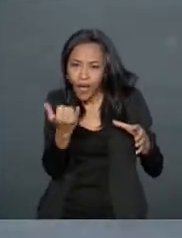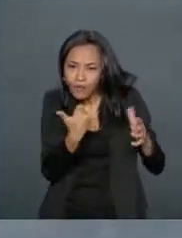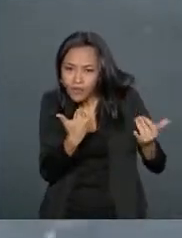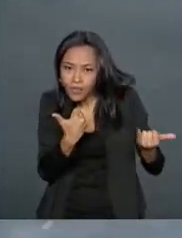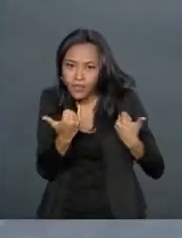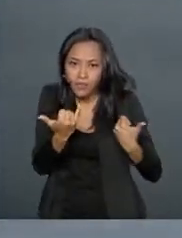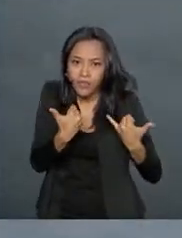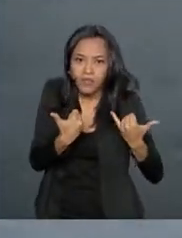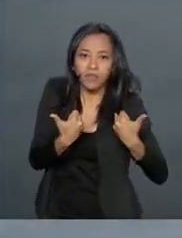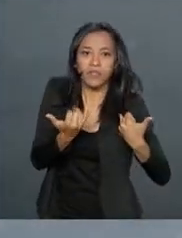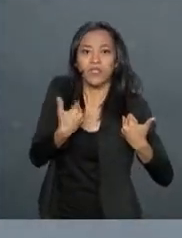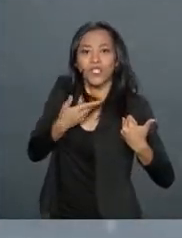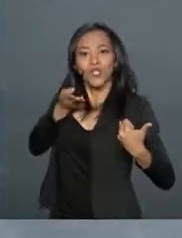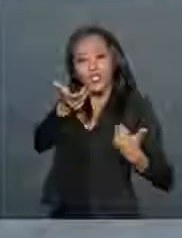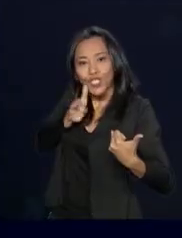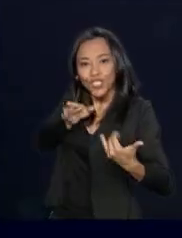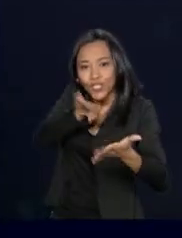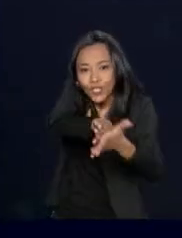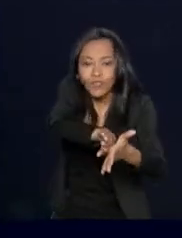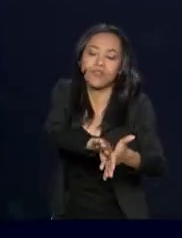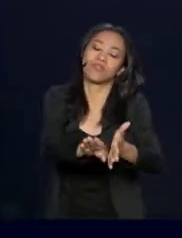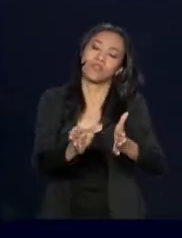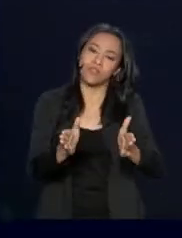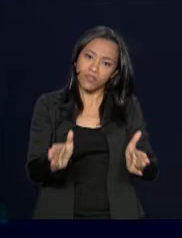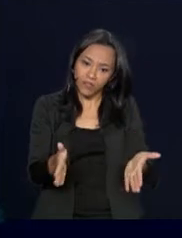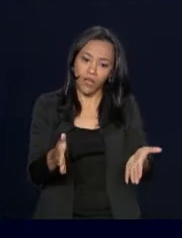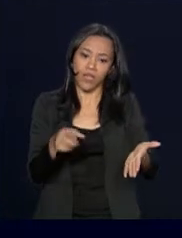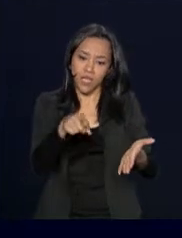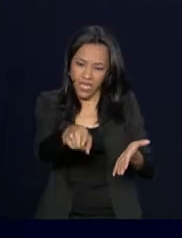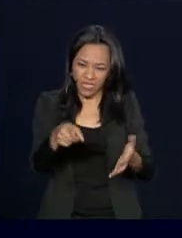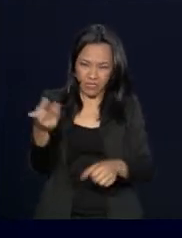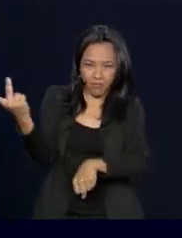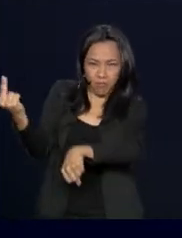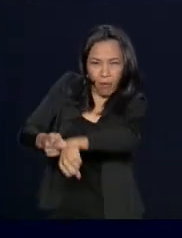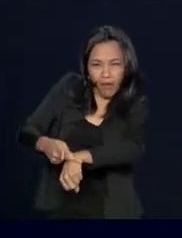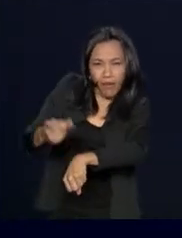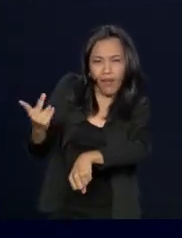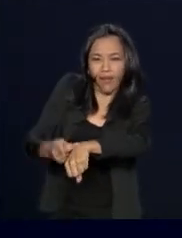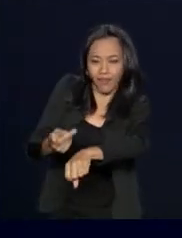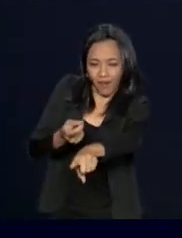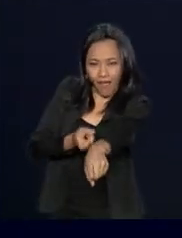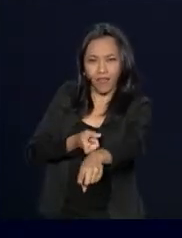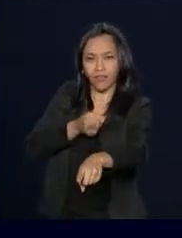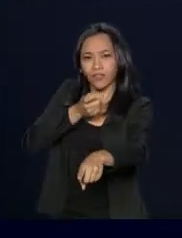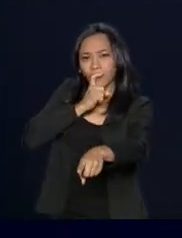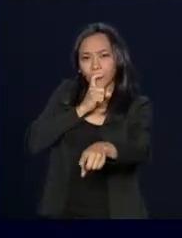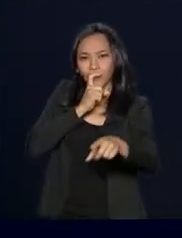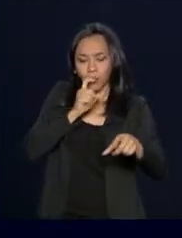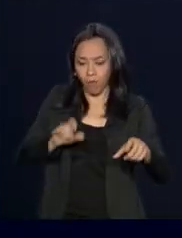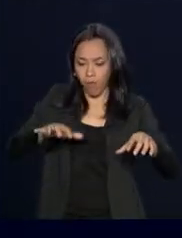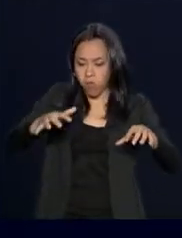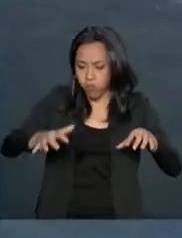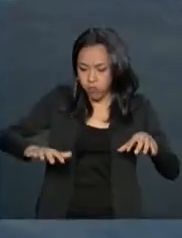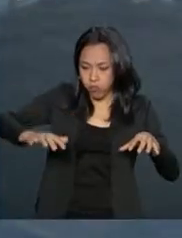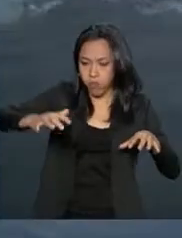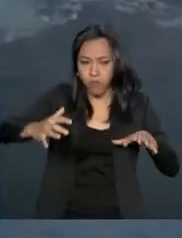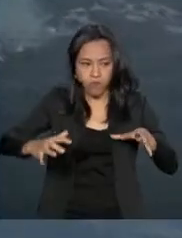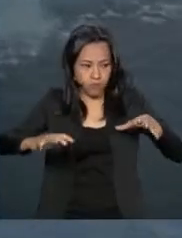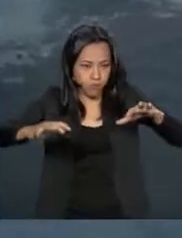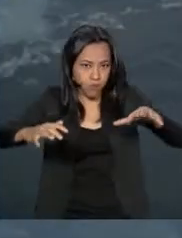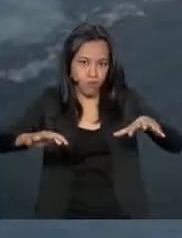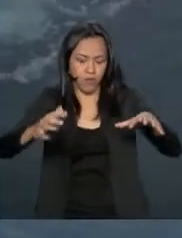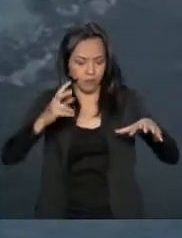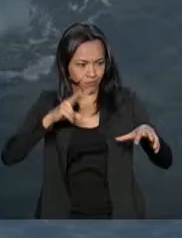aproximando começam a aparecer. Os icebergs, blocos de gelo flutuantes, impressionam e